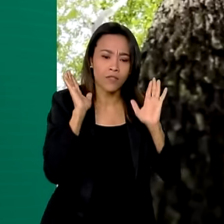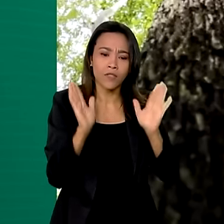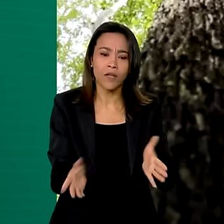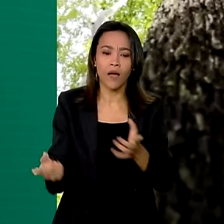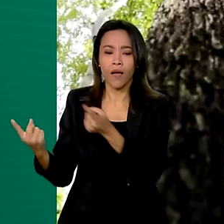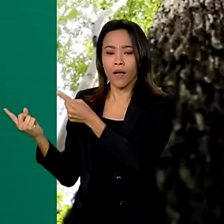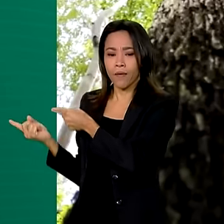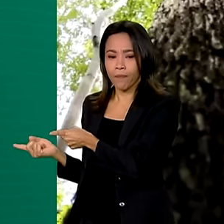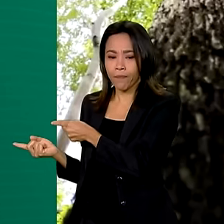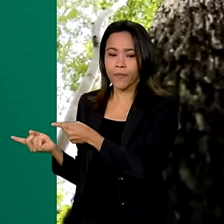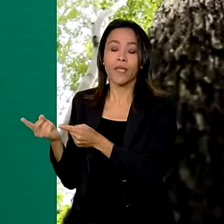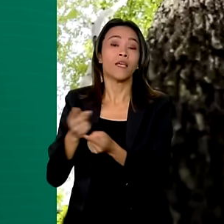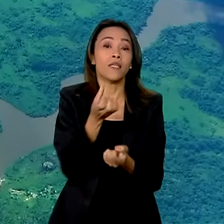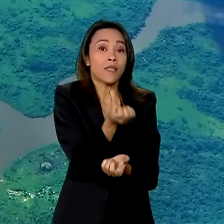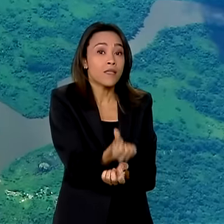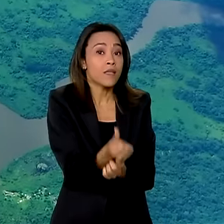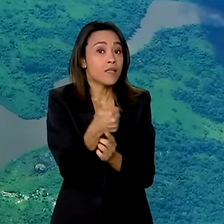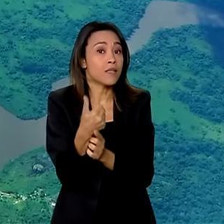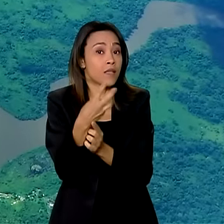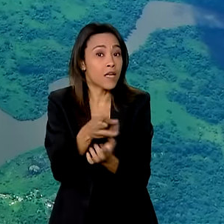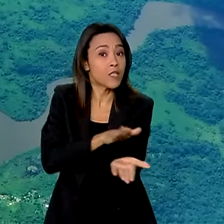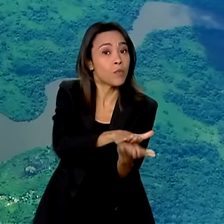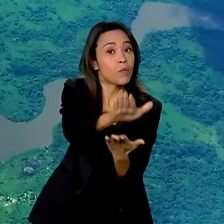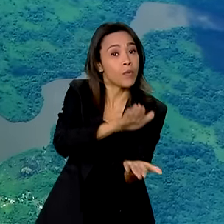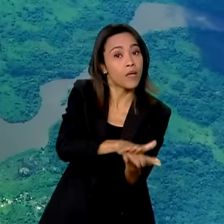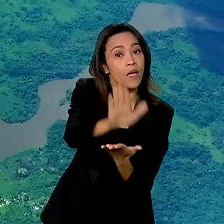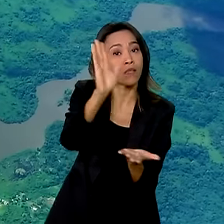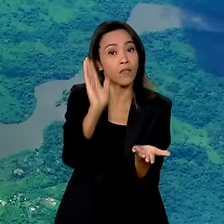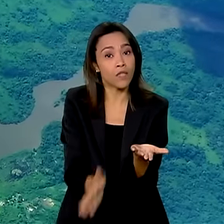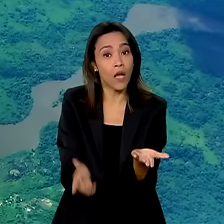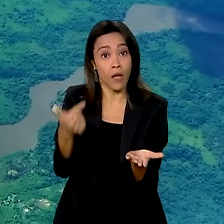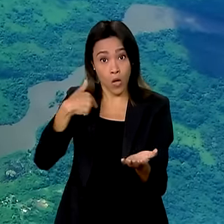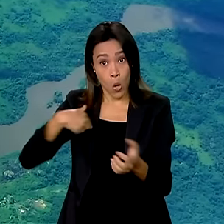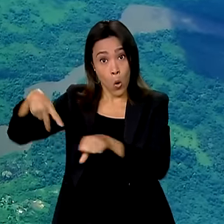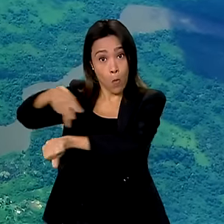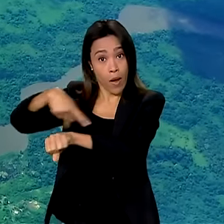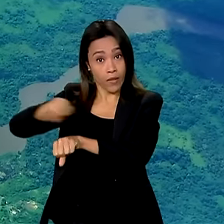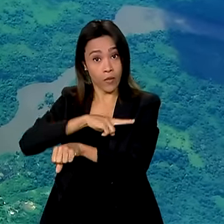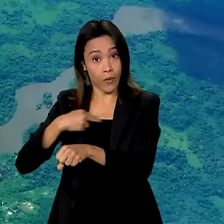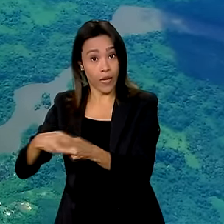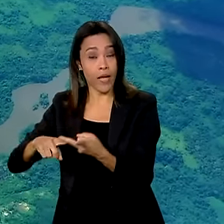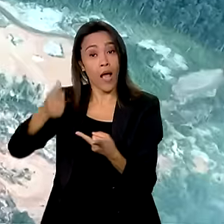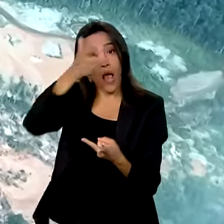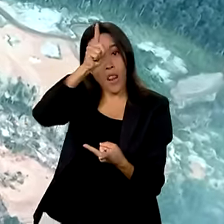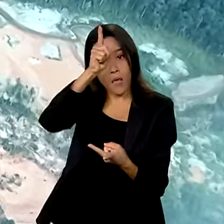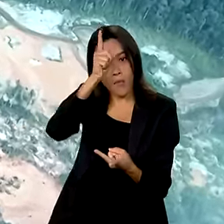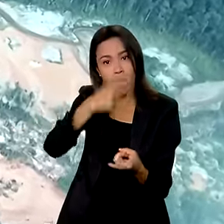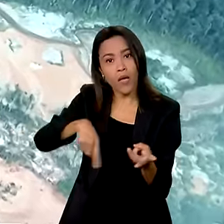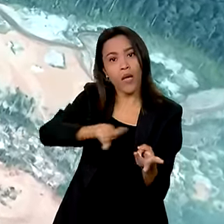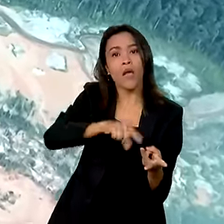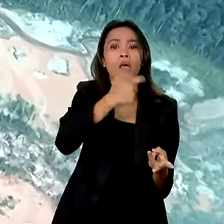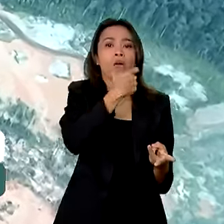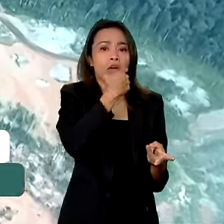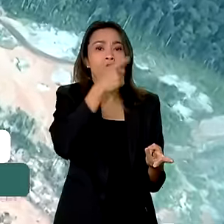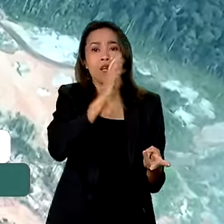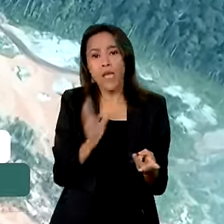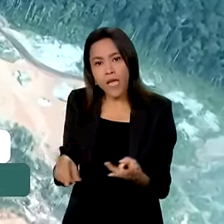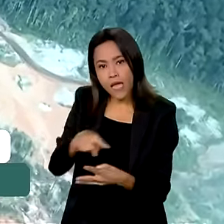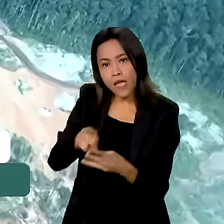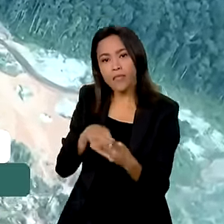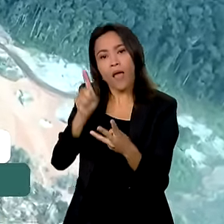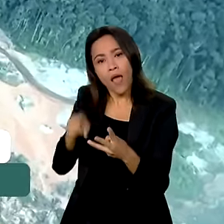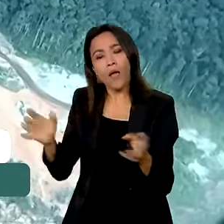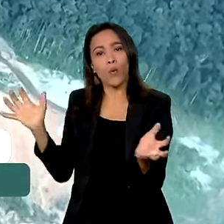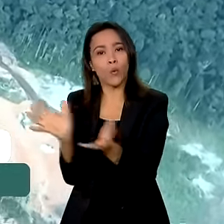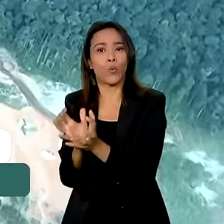publicações científicas. Além da Noruega, outros países como Alemanha e Reino Unido também fazem parte do grupo